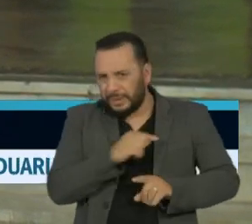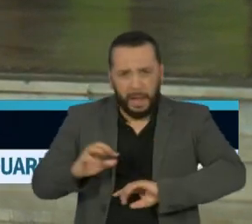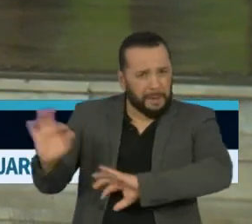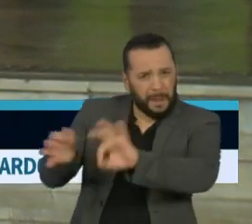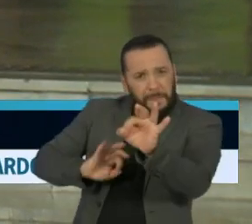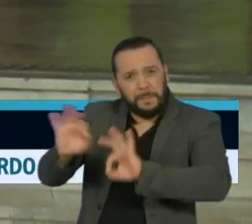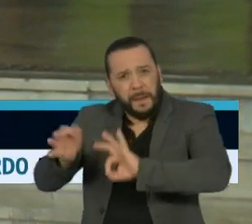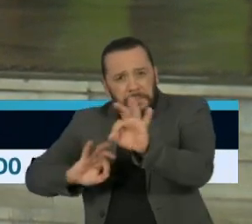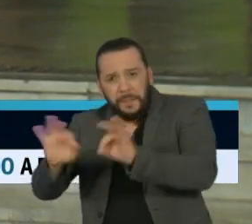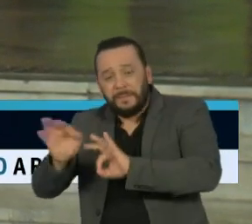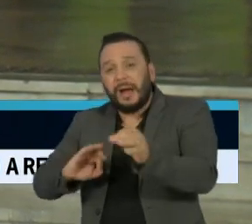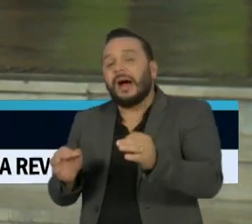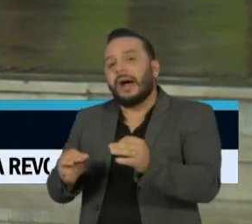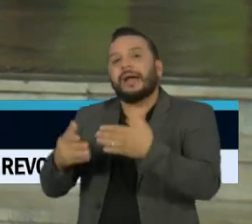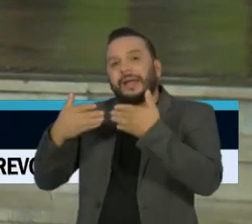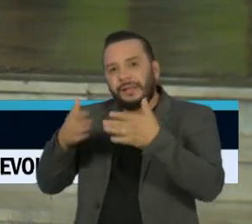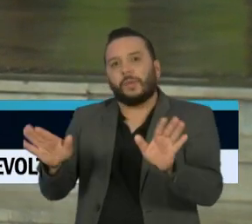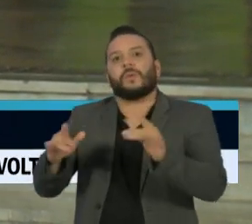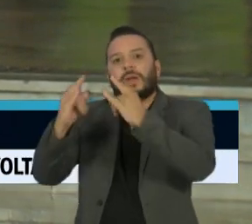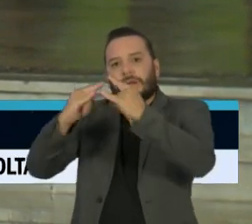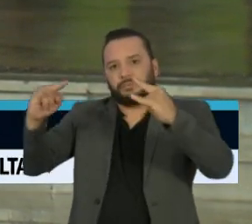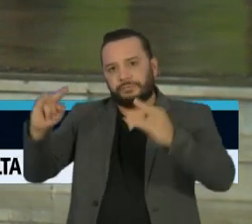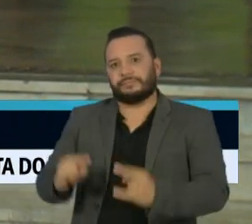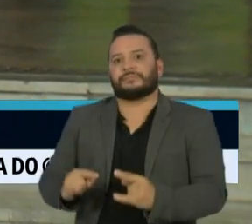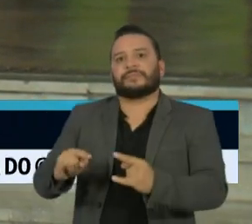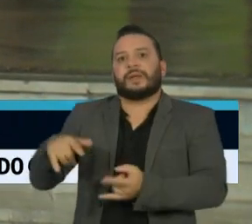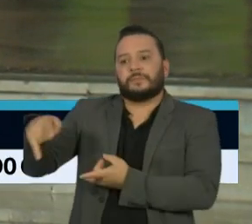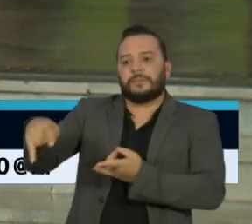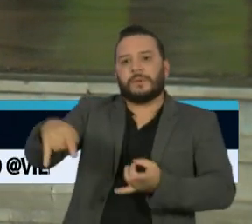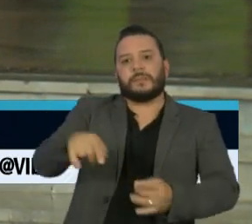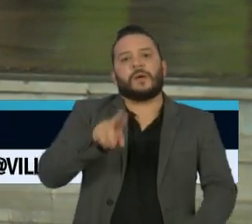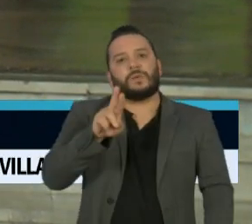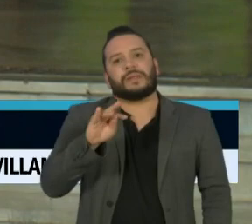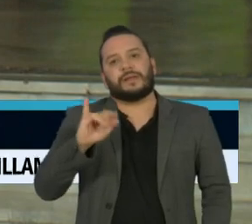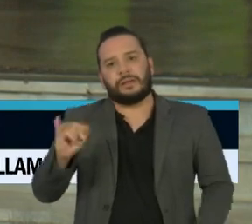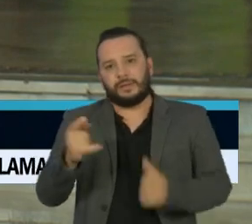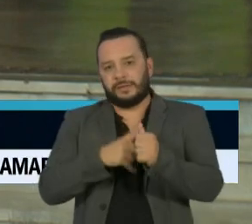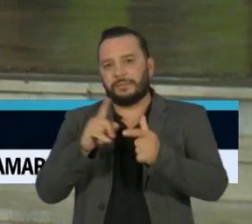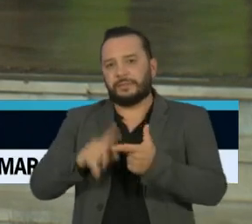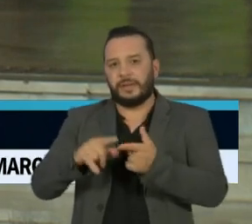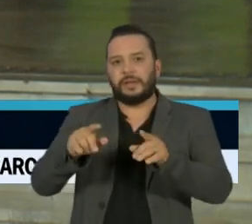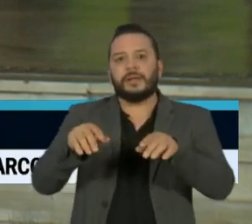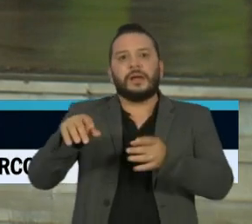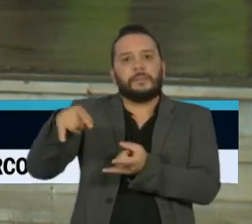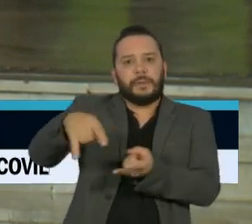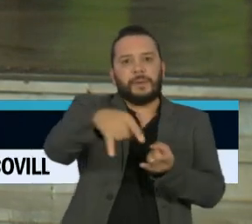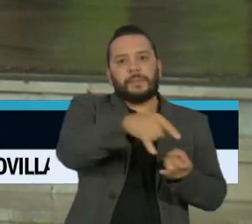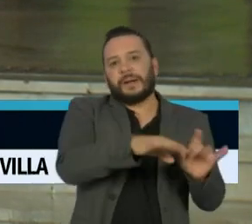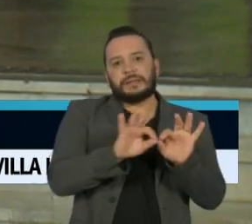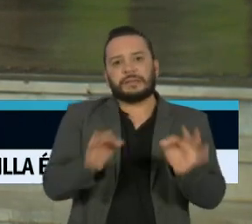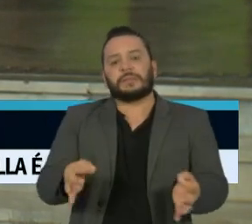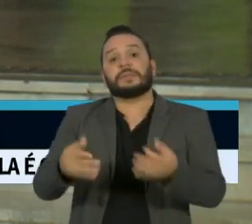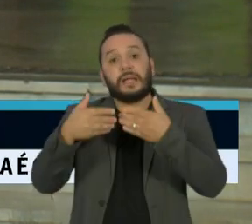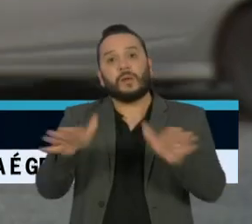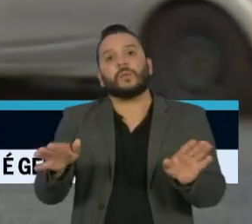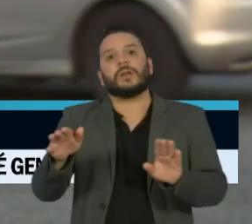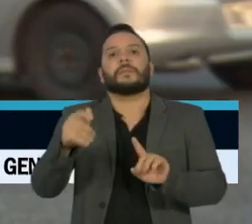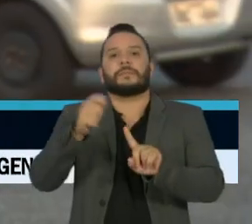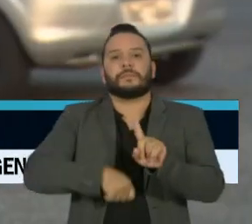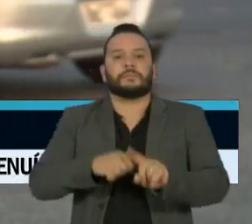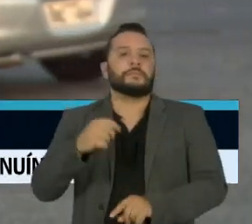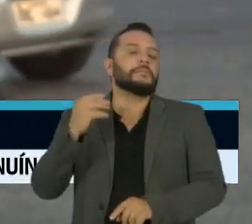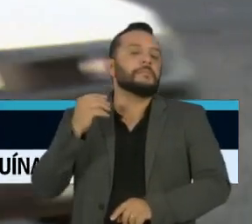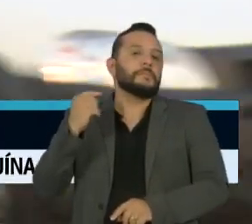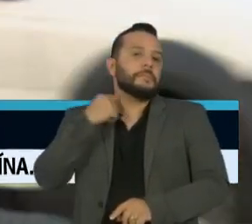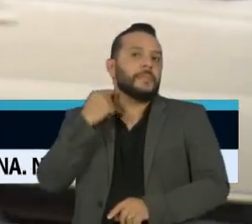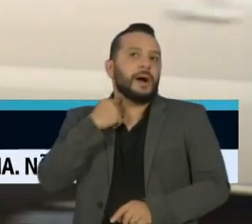inaugurar esses leitos de UTI e de enfermaria, que ainda pretendemos inaugurar no mês de maio. O